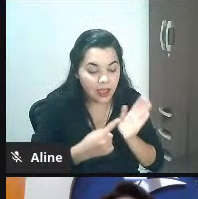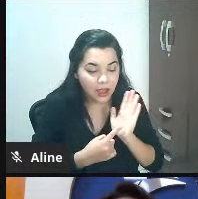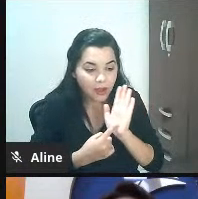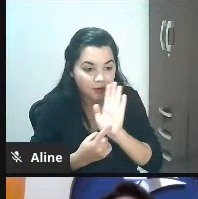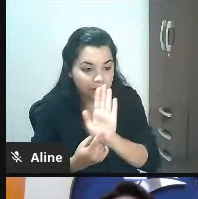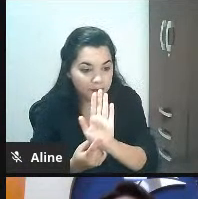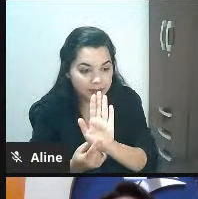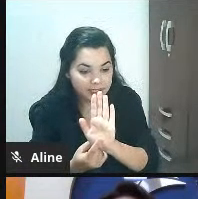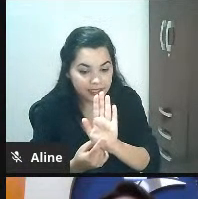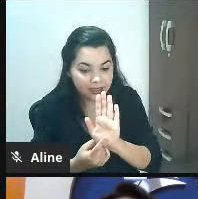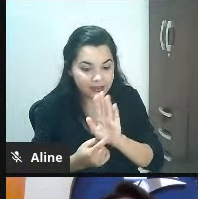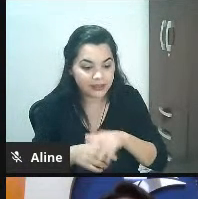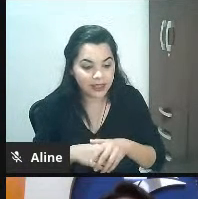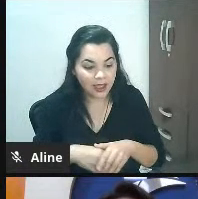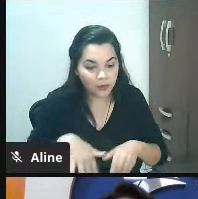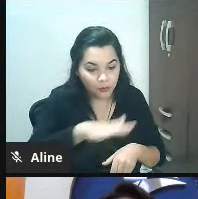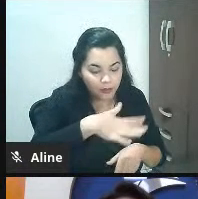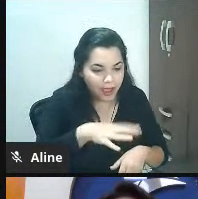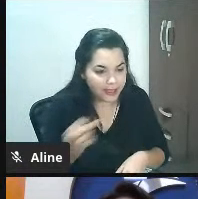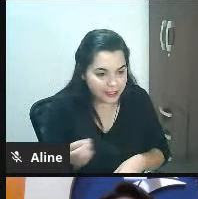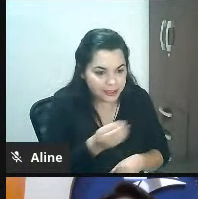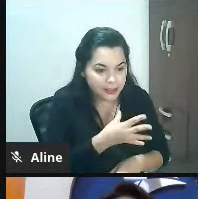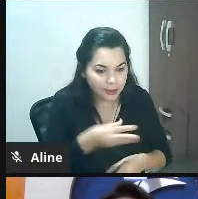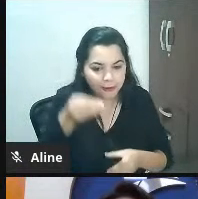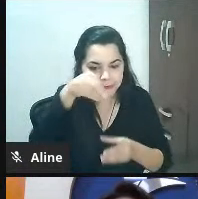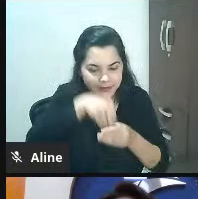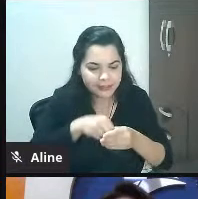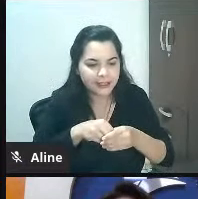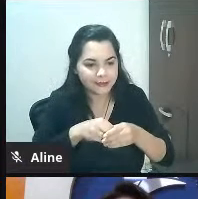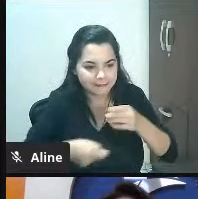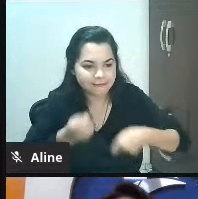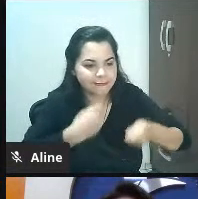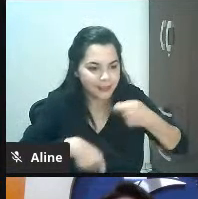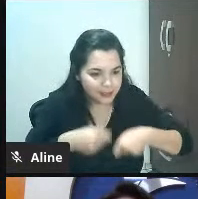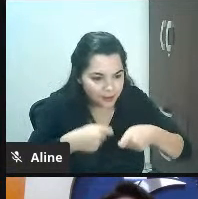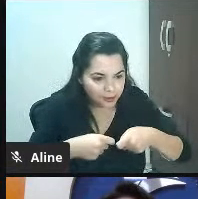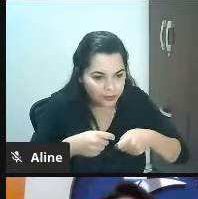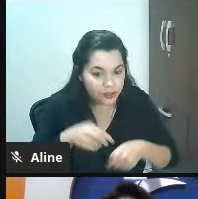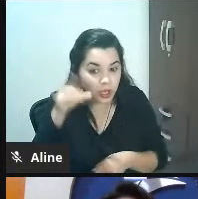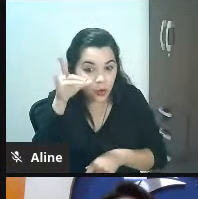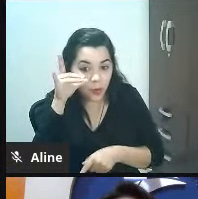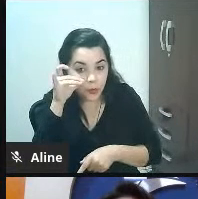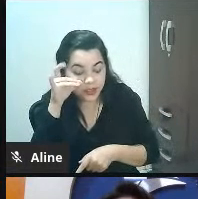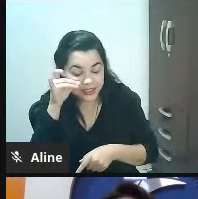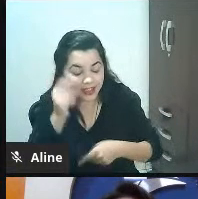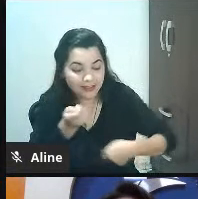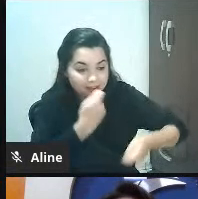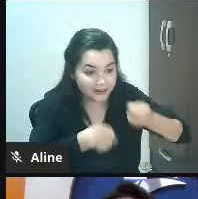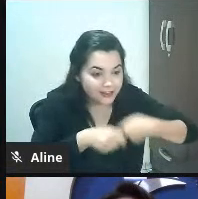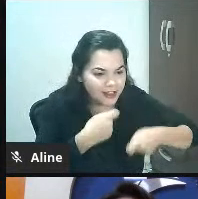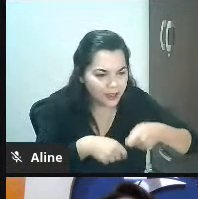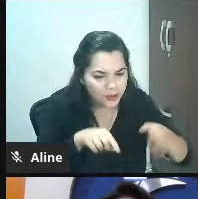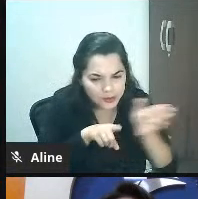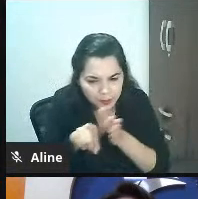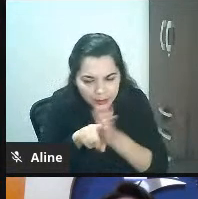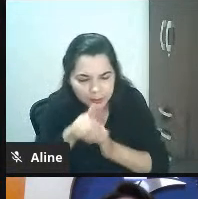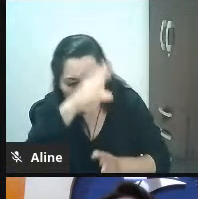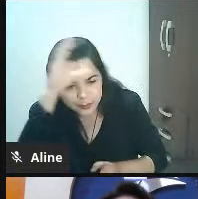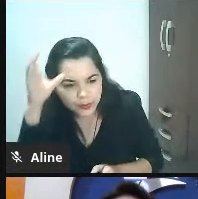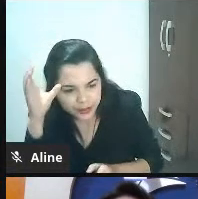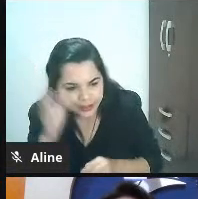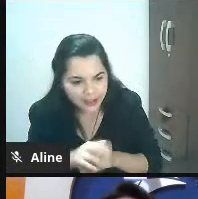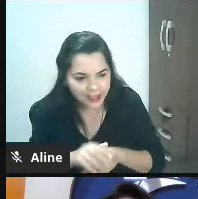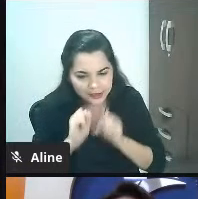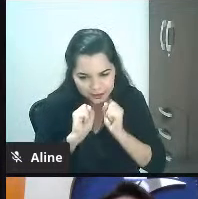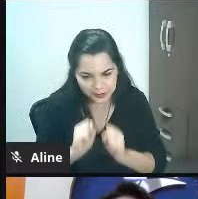uma live para lançar uma sessão que não tinha olha isso oferta do instagram da loja Xara qual que é o seu instagram a loja pode